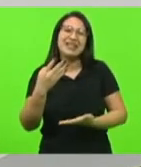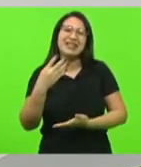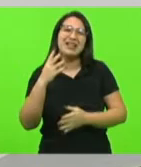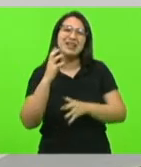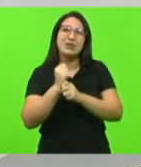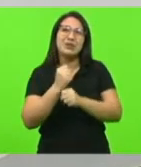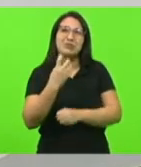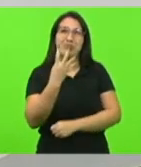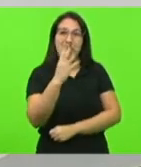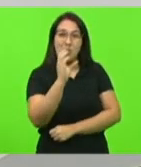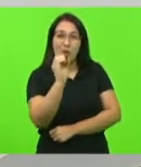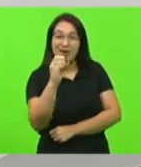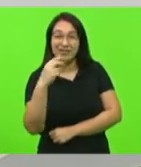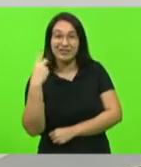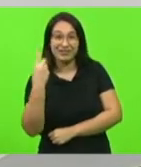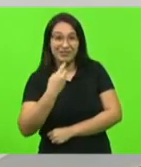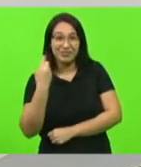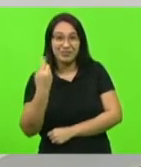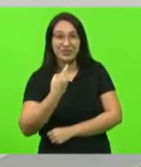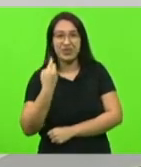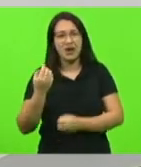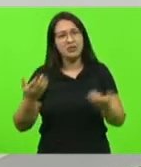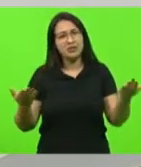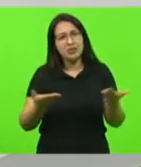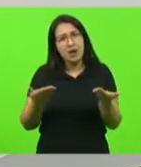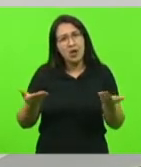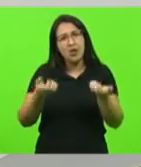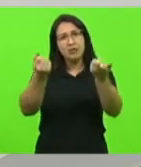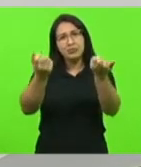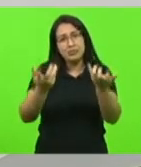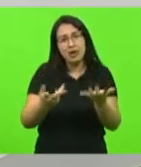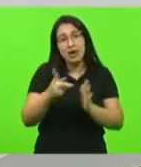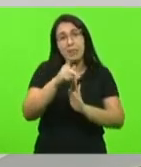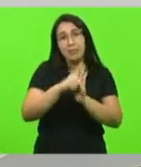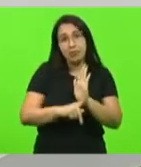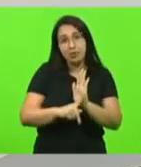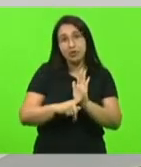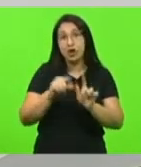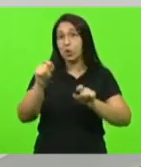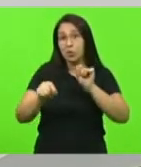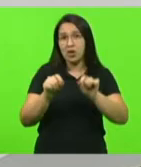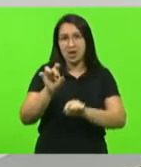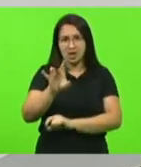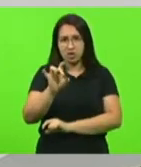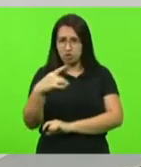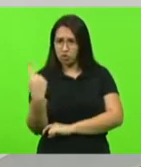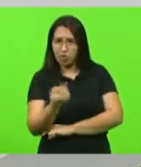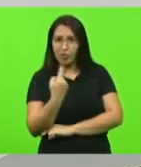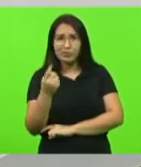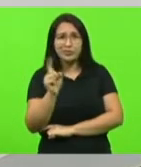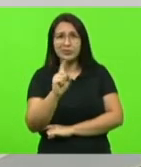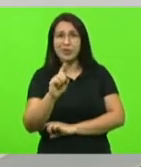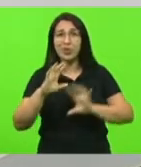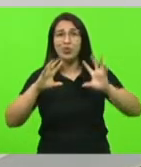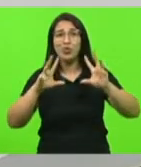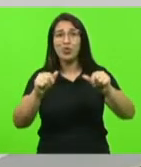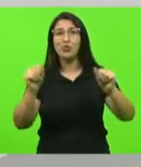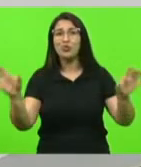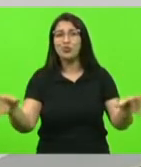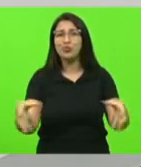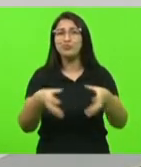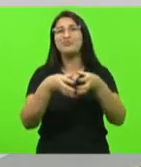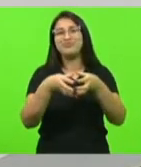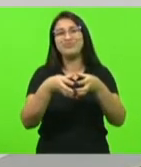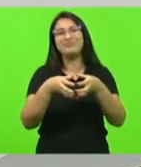deputados e deputadas por esse momento e dizer que o projeto não é um projeto só nosso é um projeto de nós todos aqui praticamente